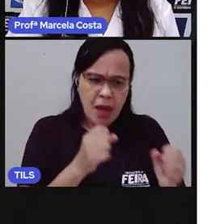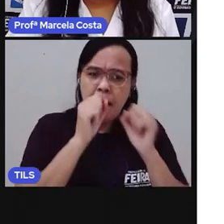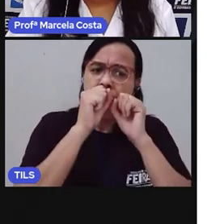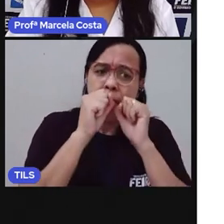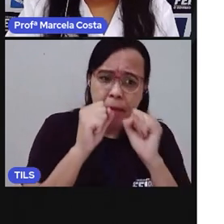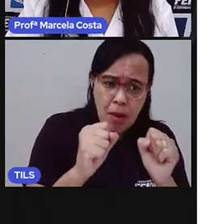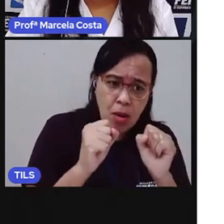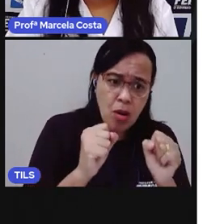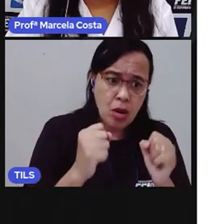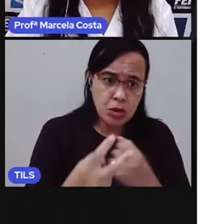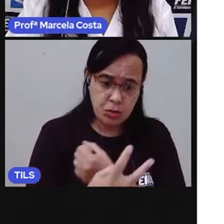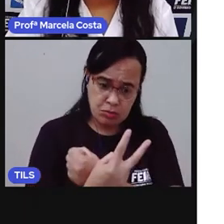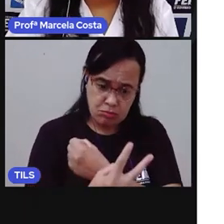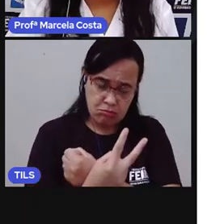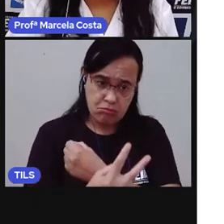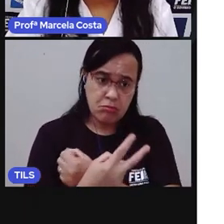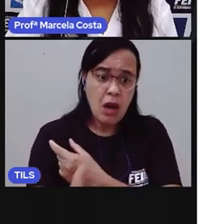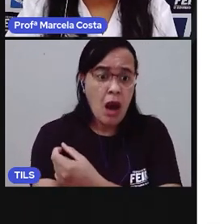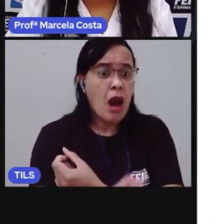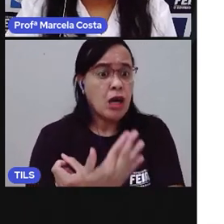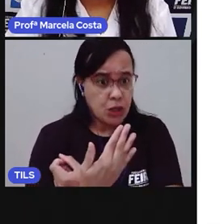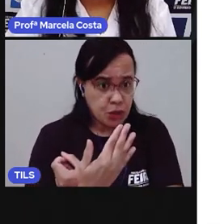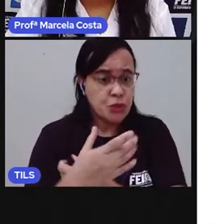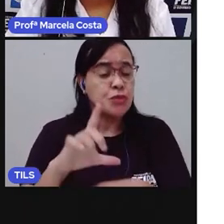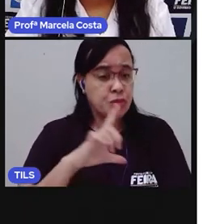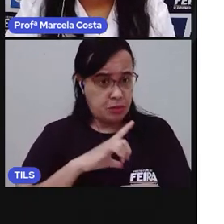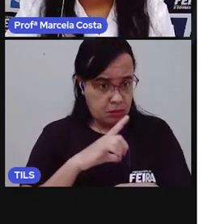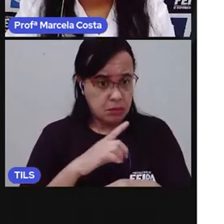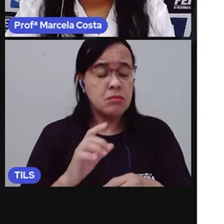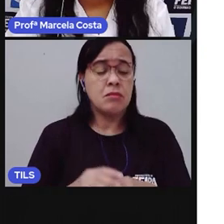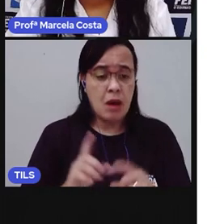respeitar o que o outro sente e tentar ajudar.